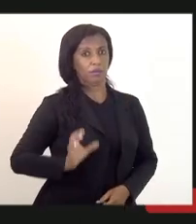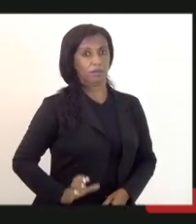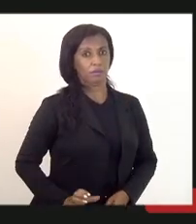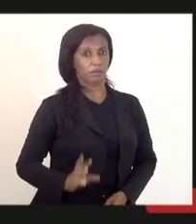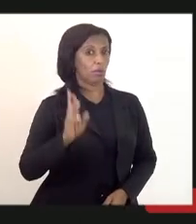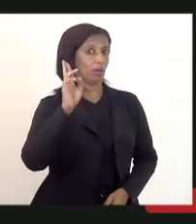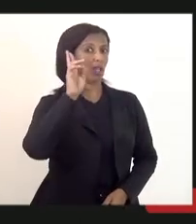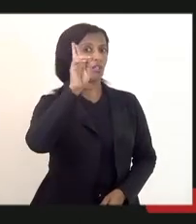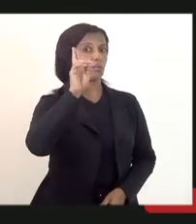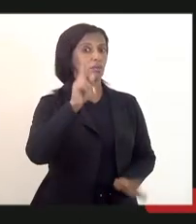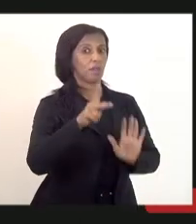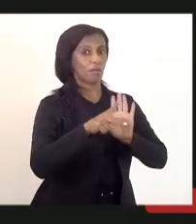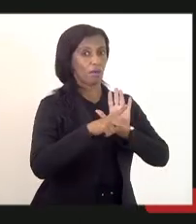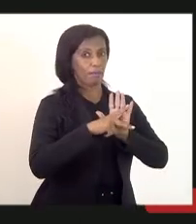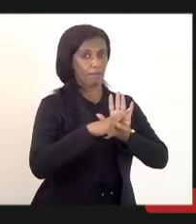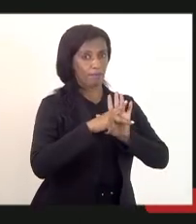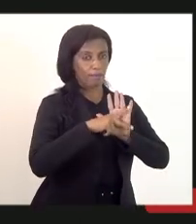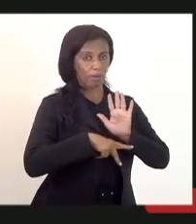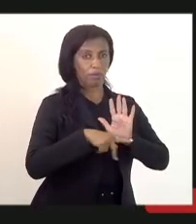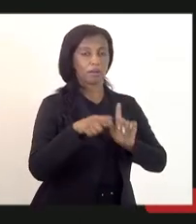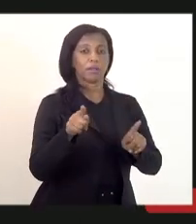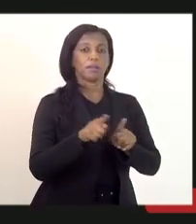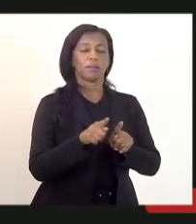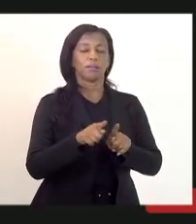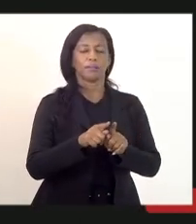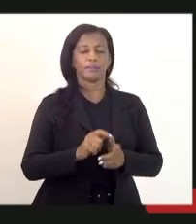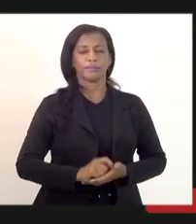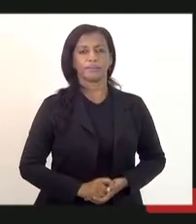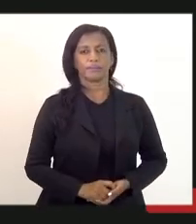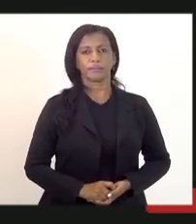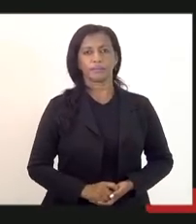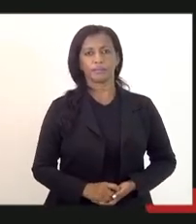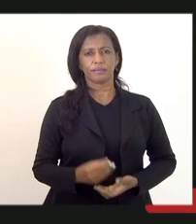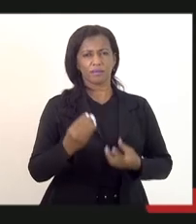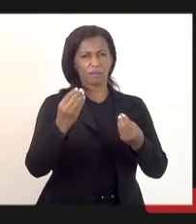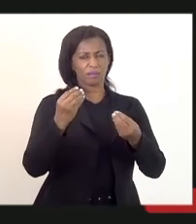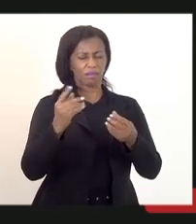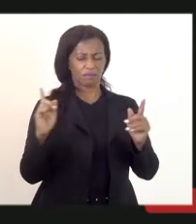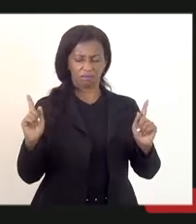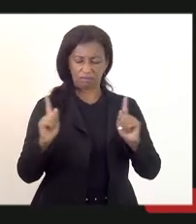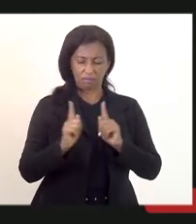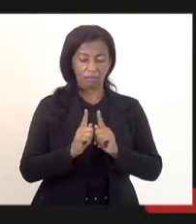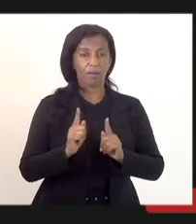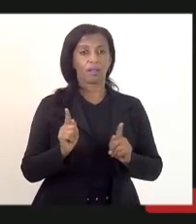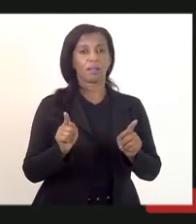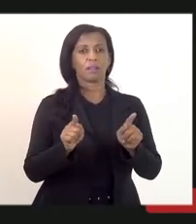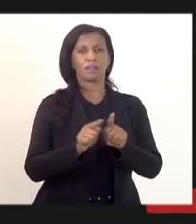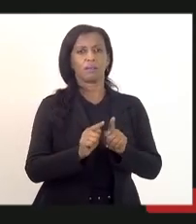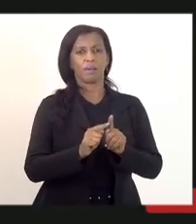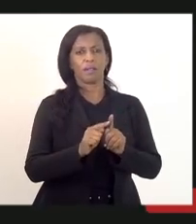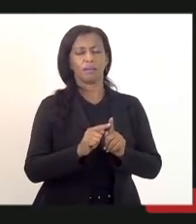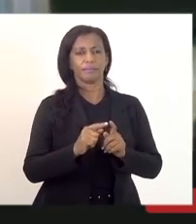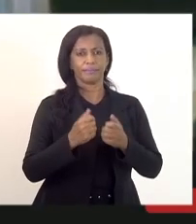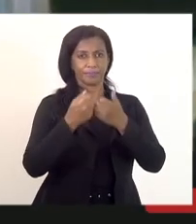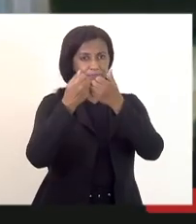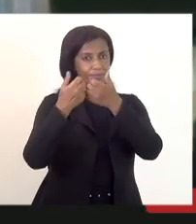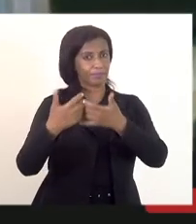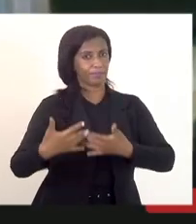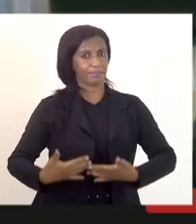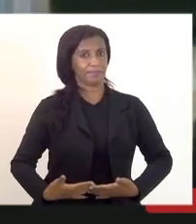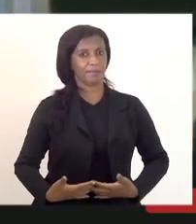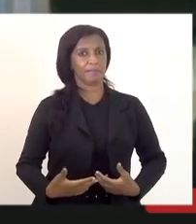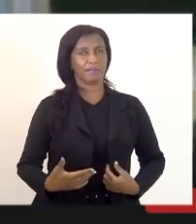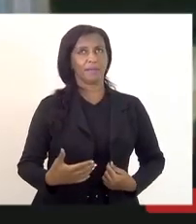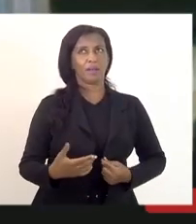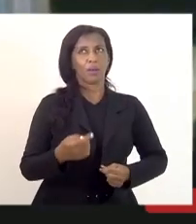essa pauta. Quero aqui também muito brevemente fazer aqui um relato dos meus quase dois